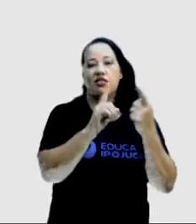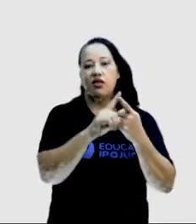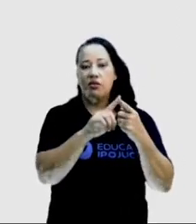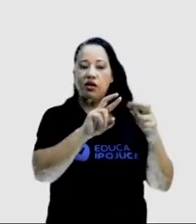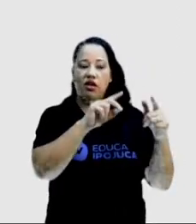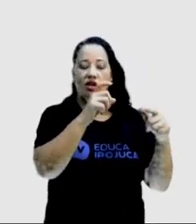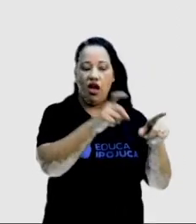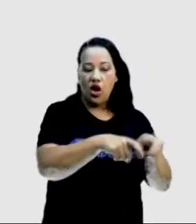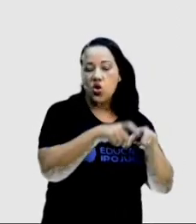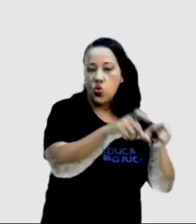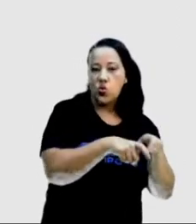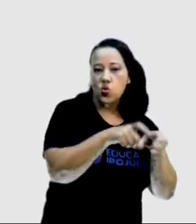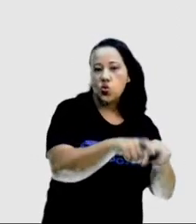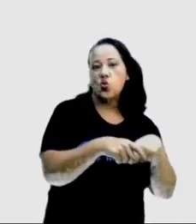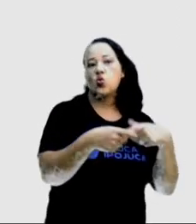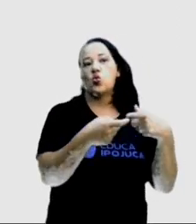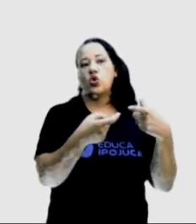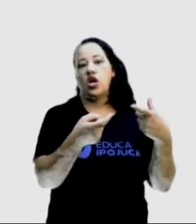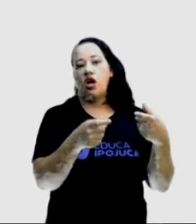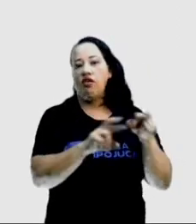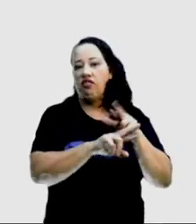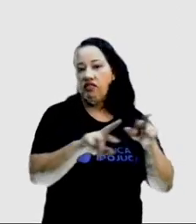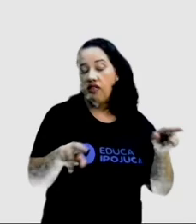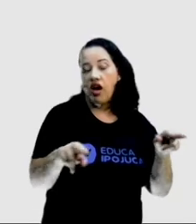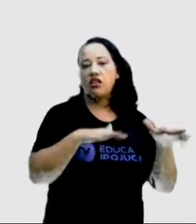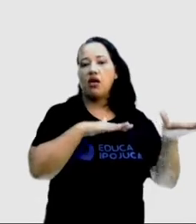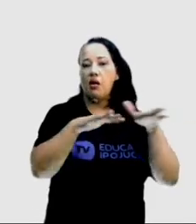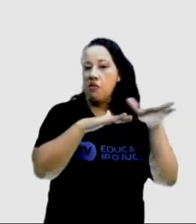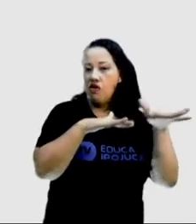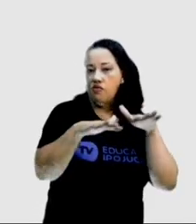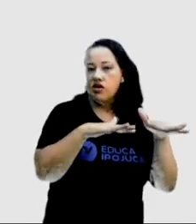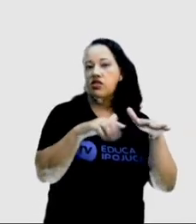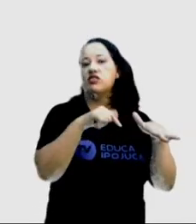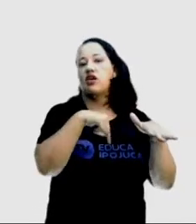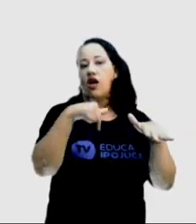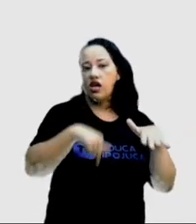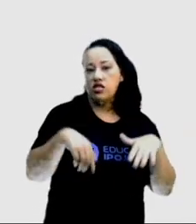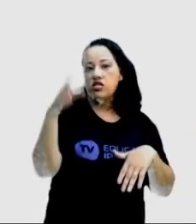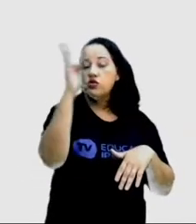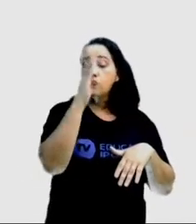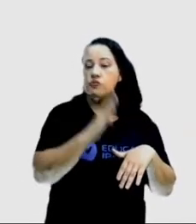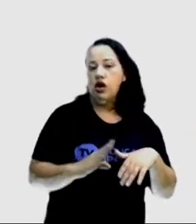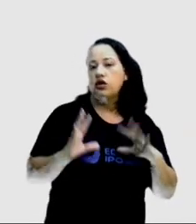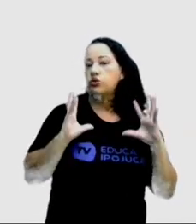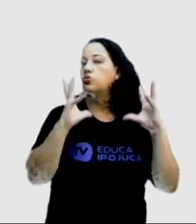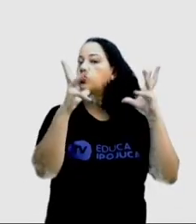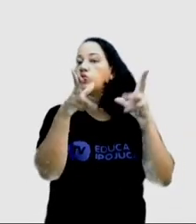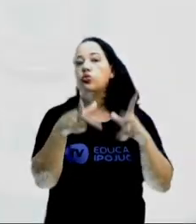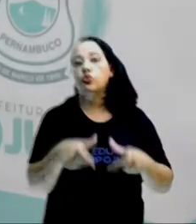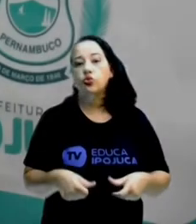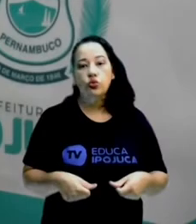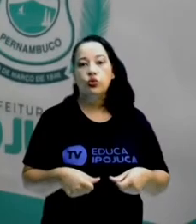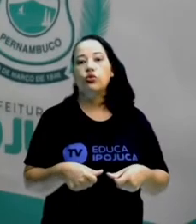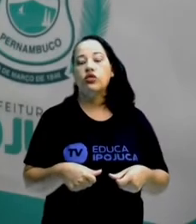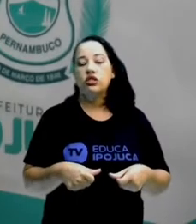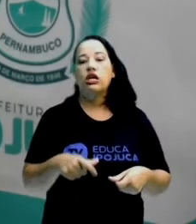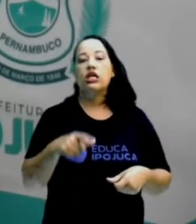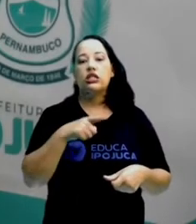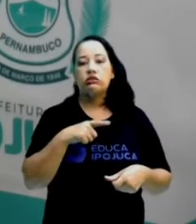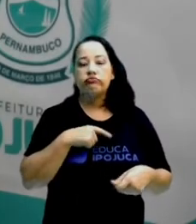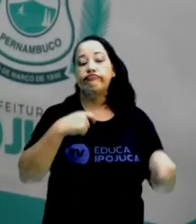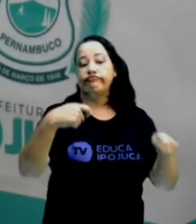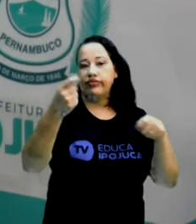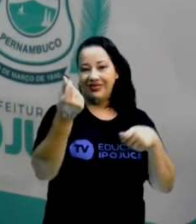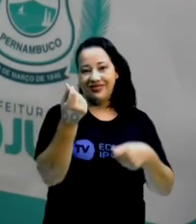minérios. Então, a gente vê essa movimentação dentro do Brasil, todas elas com questões